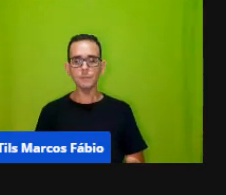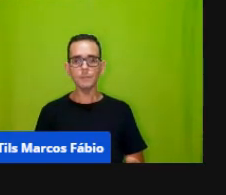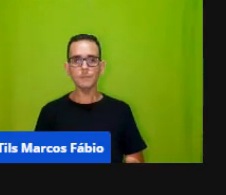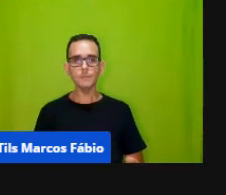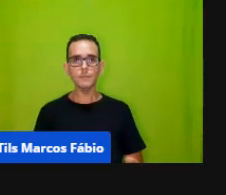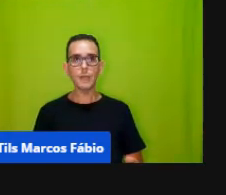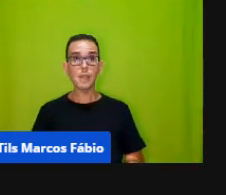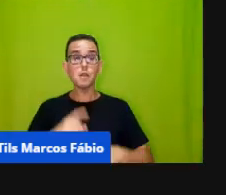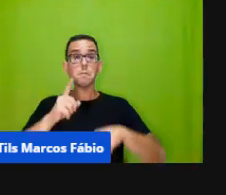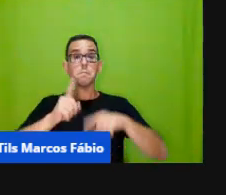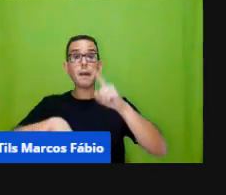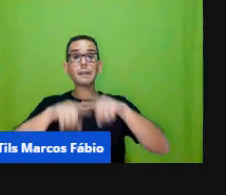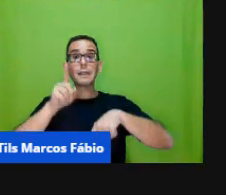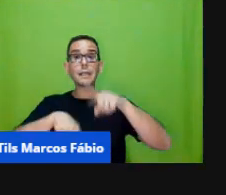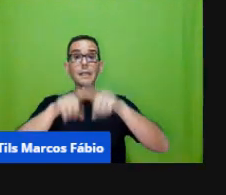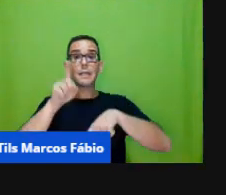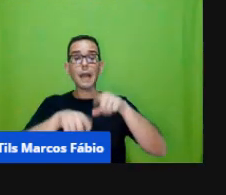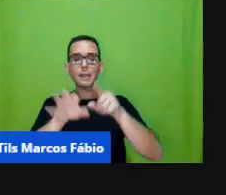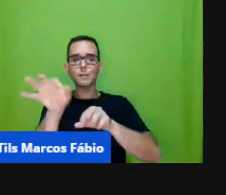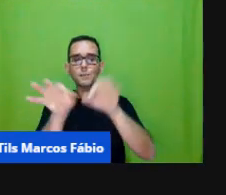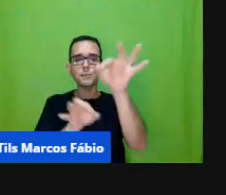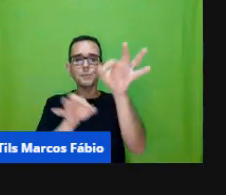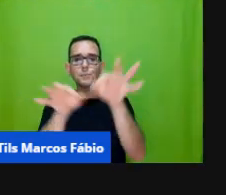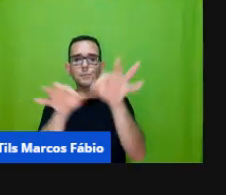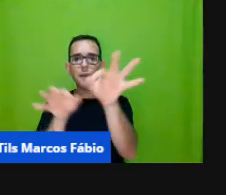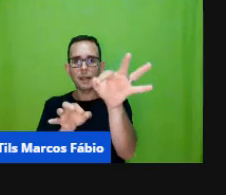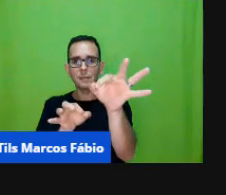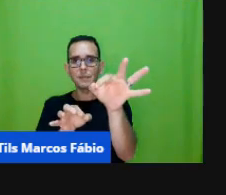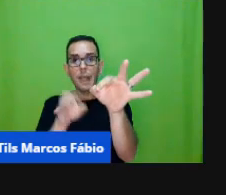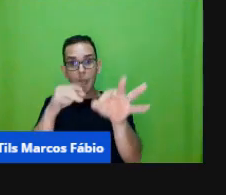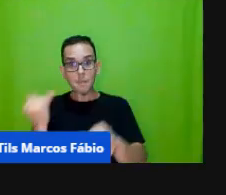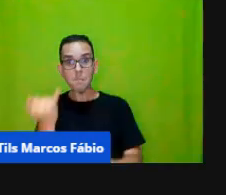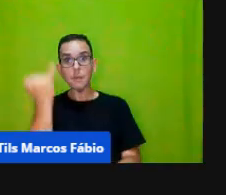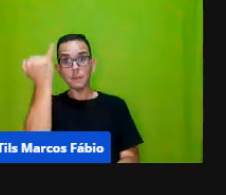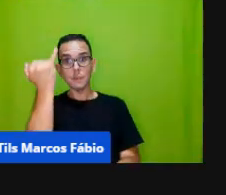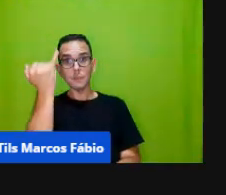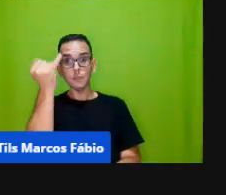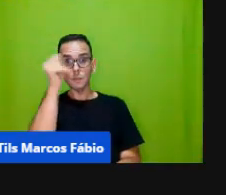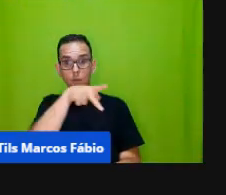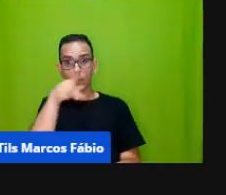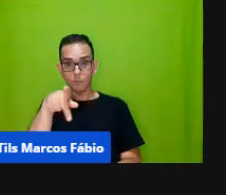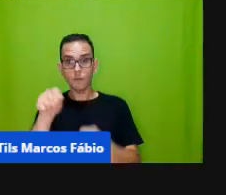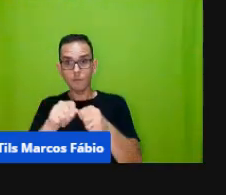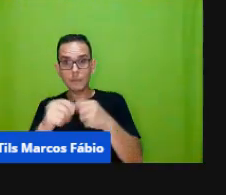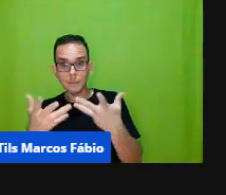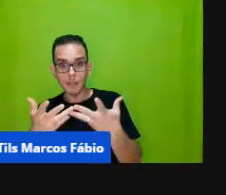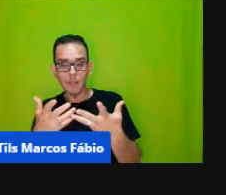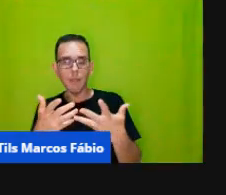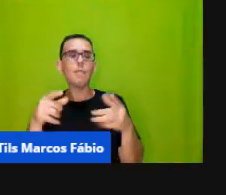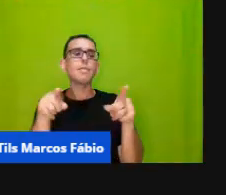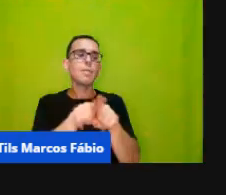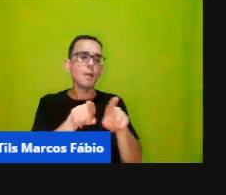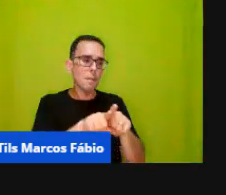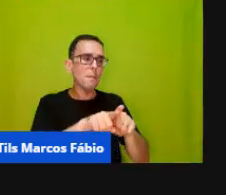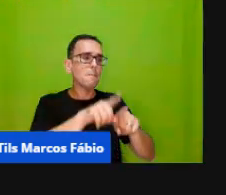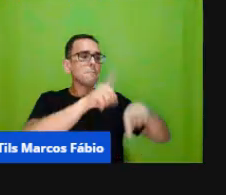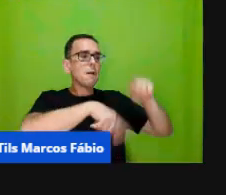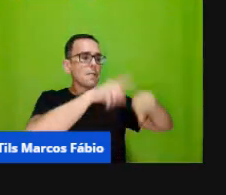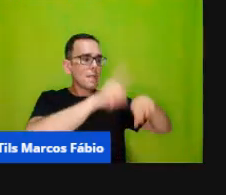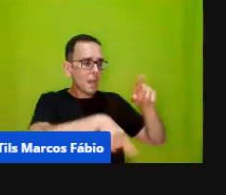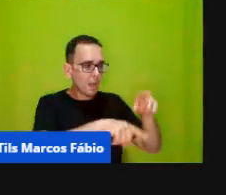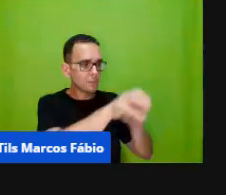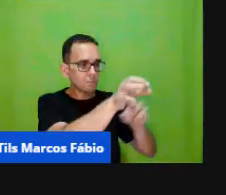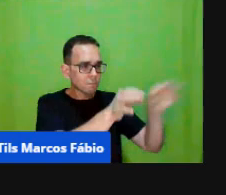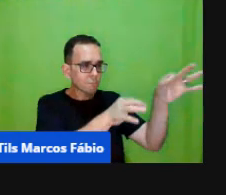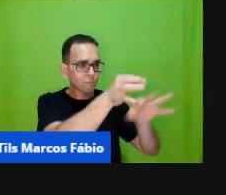materiais estruturados tá igual eu falei é importante o professor construir mas também é importante os materiais estruturados que também